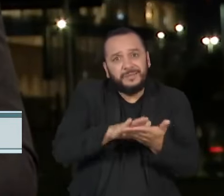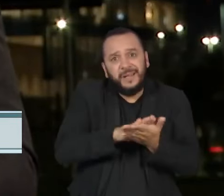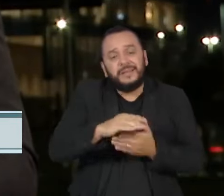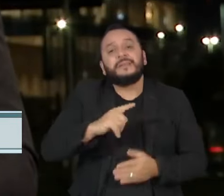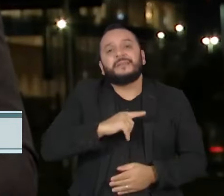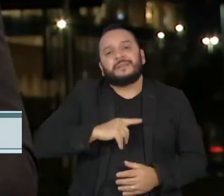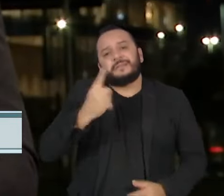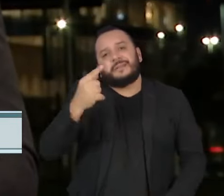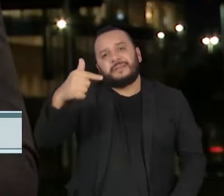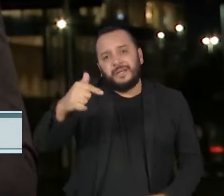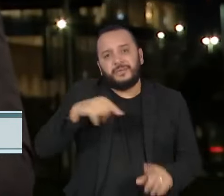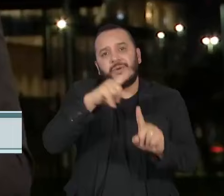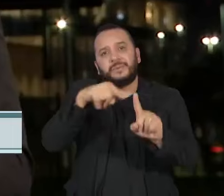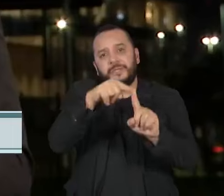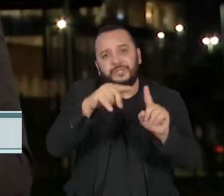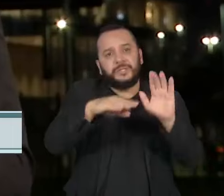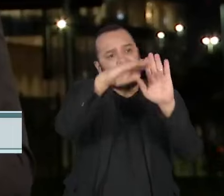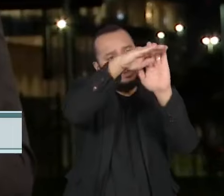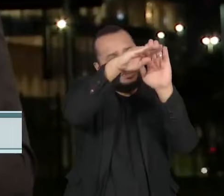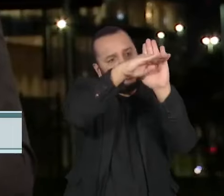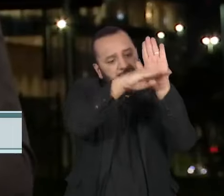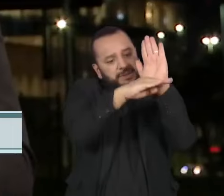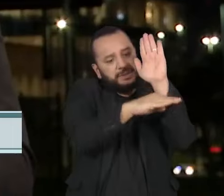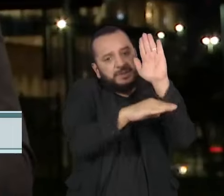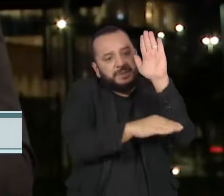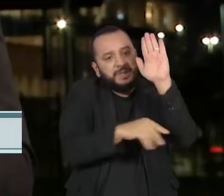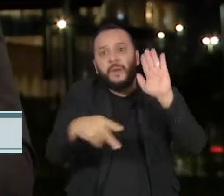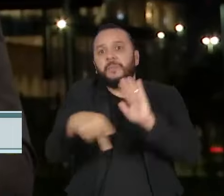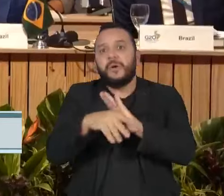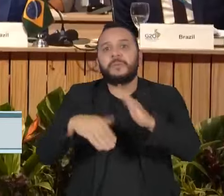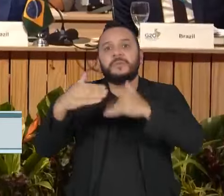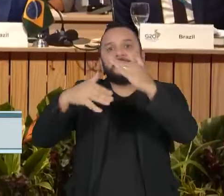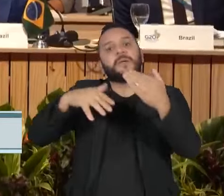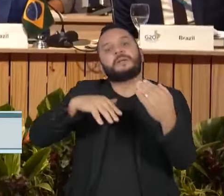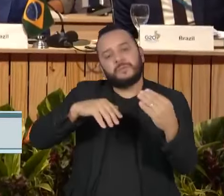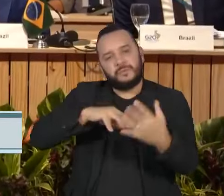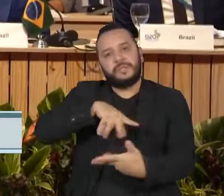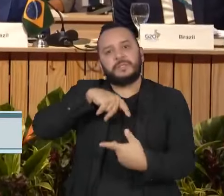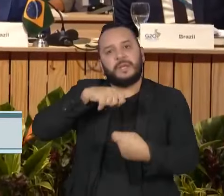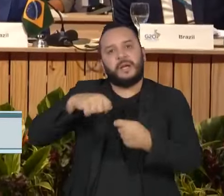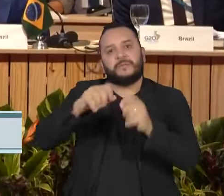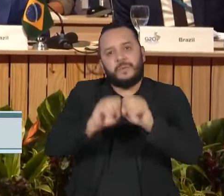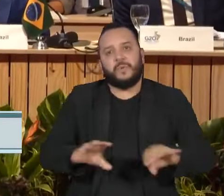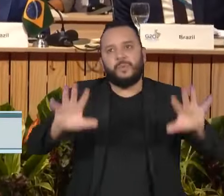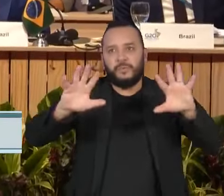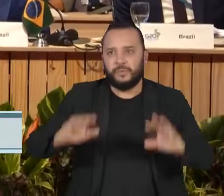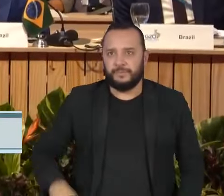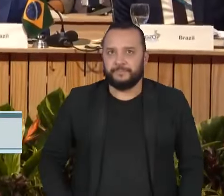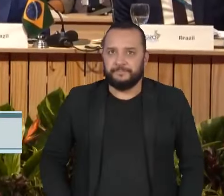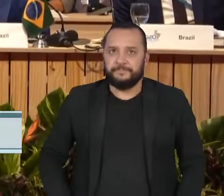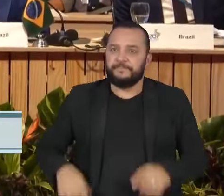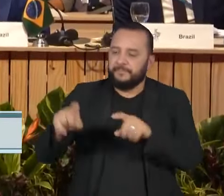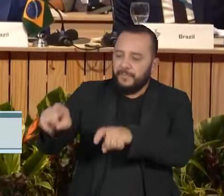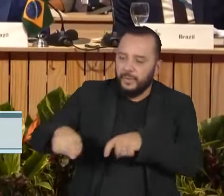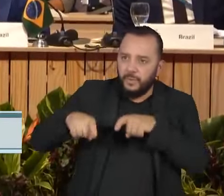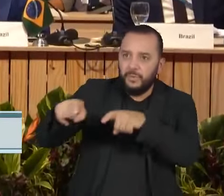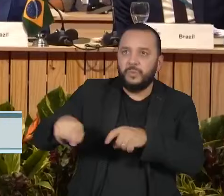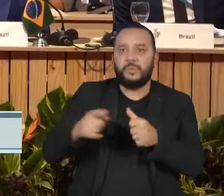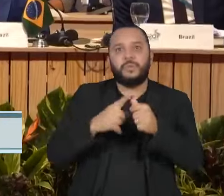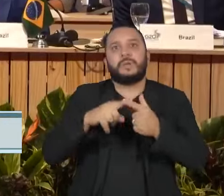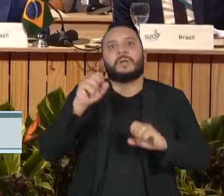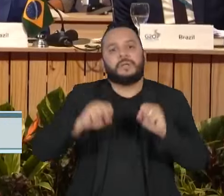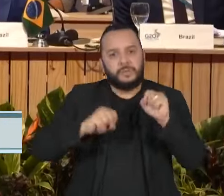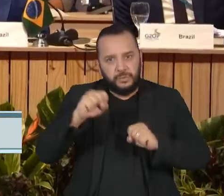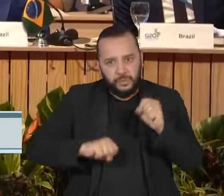Objetivos de Desenvolvimento Sustentável das Nações Unidas. A agricultura, a indústria e a geração de energia